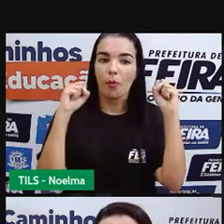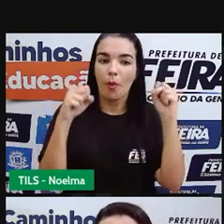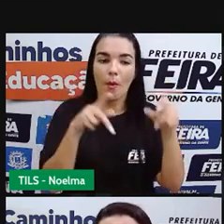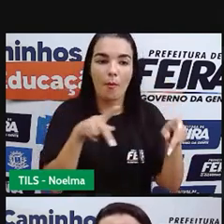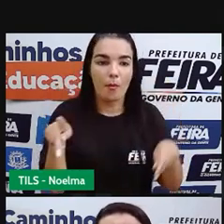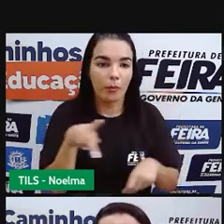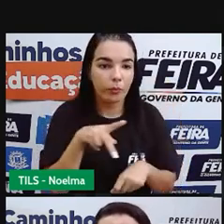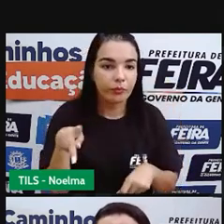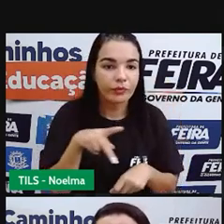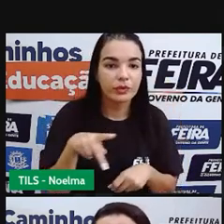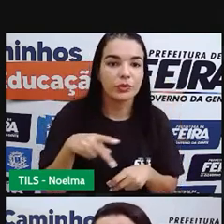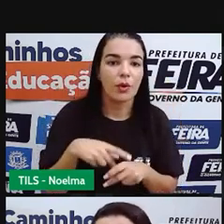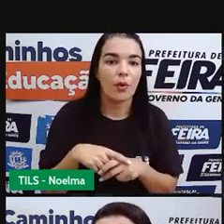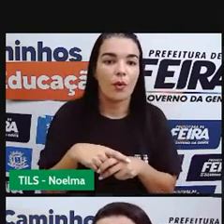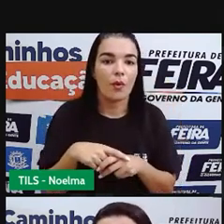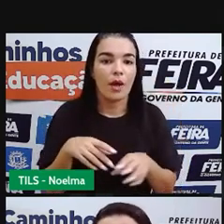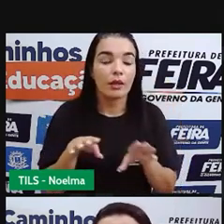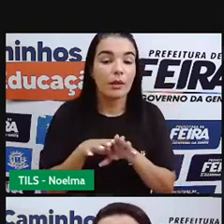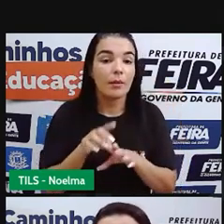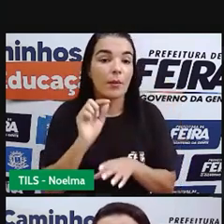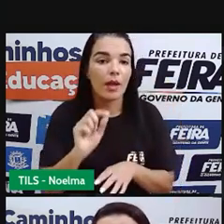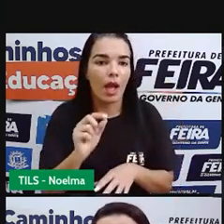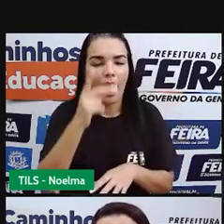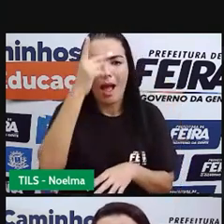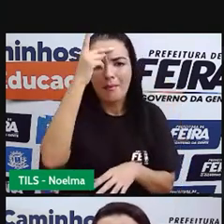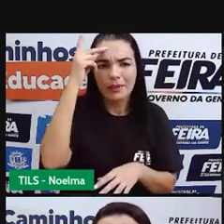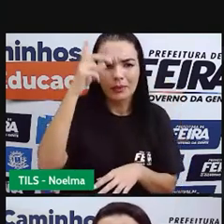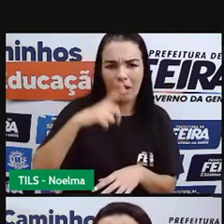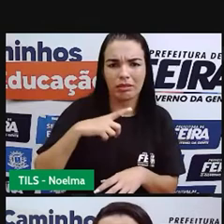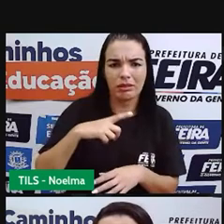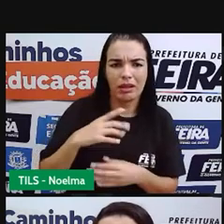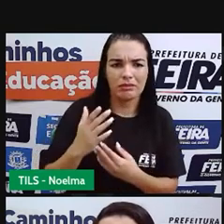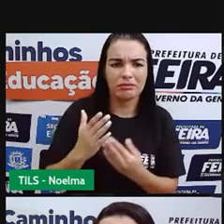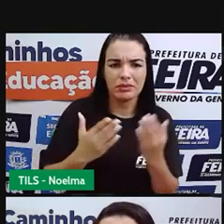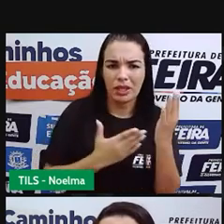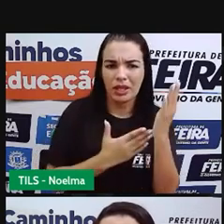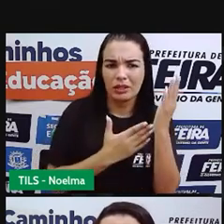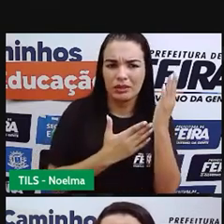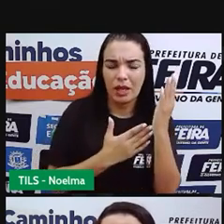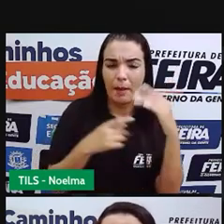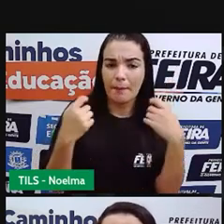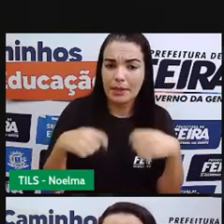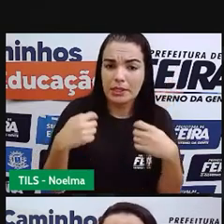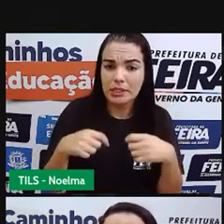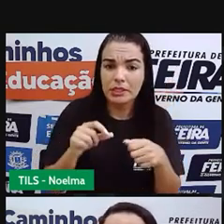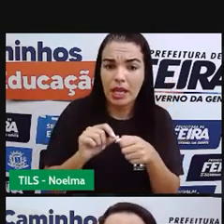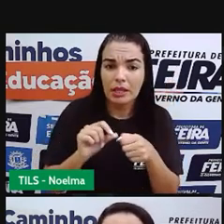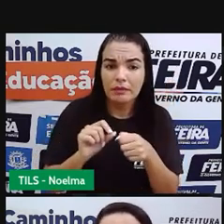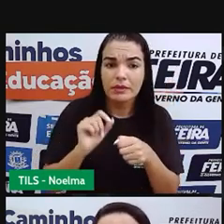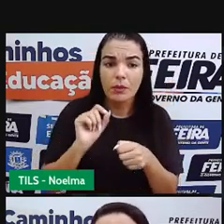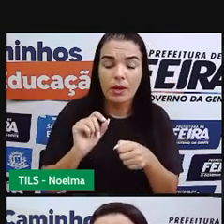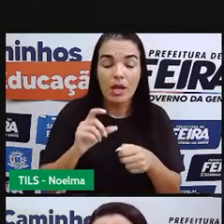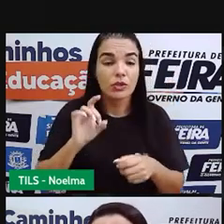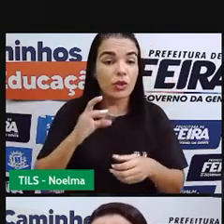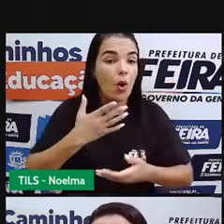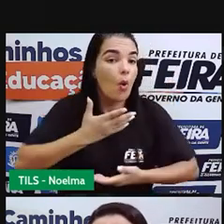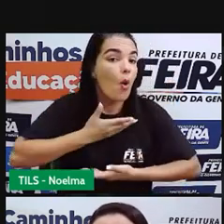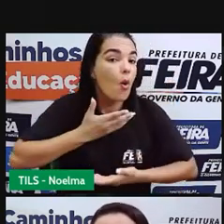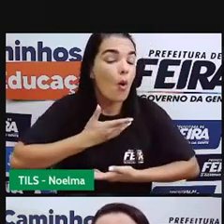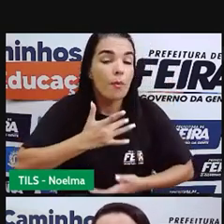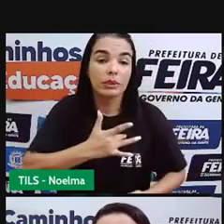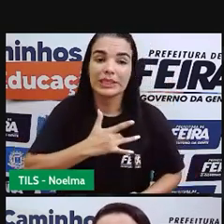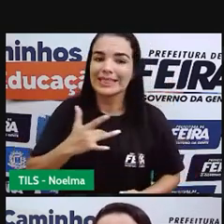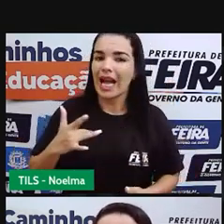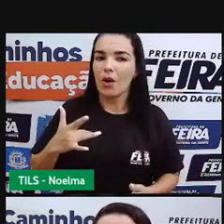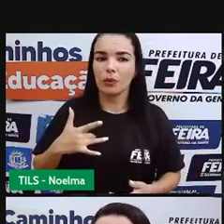ali presente. A pessoa vigorexica deve ser orientada a realizar atividades físicas voltadas ao seu bem-estar e à saúde do